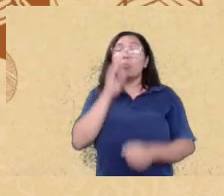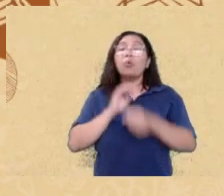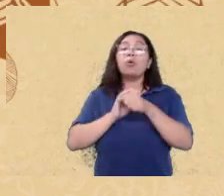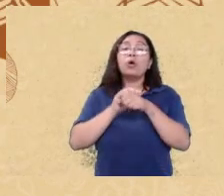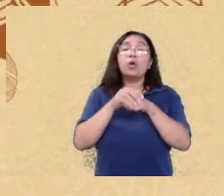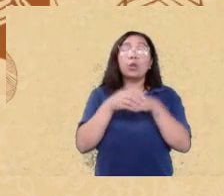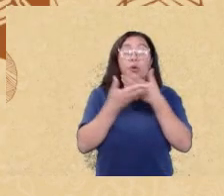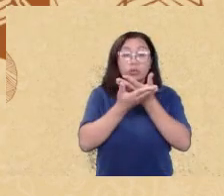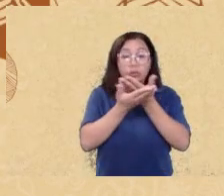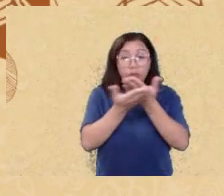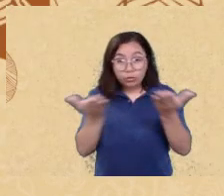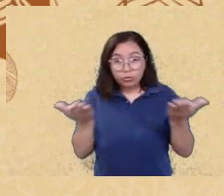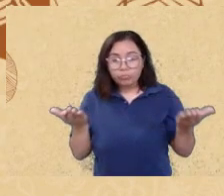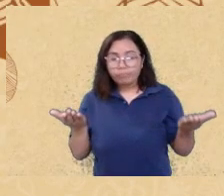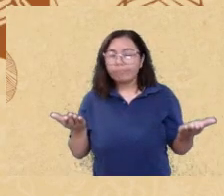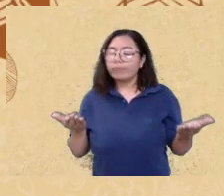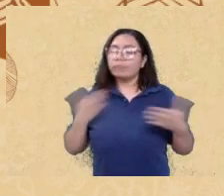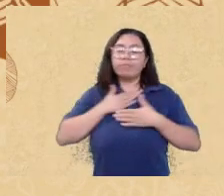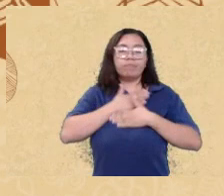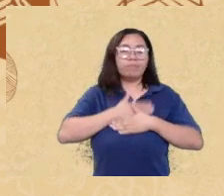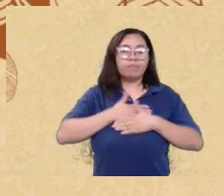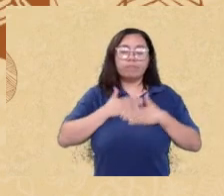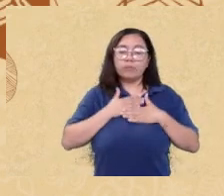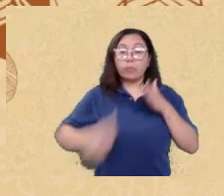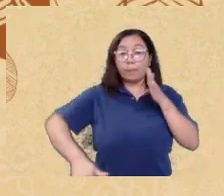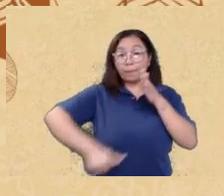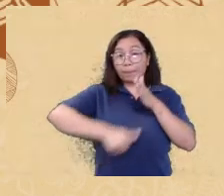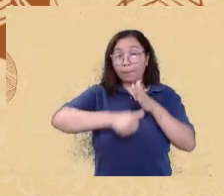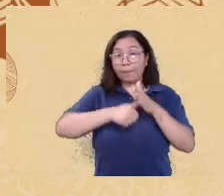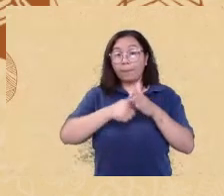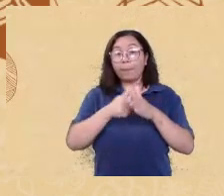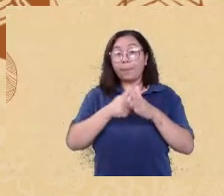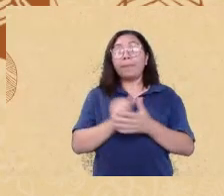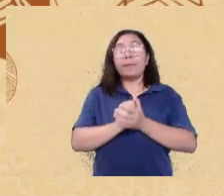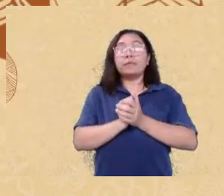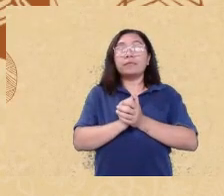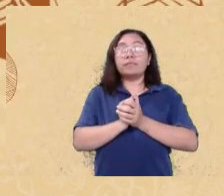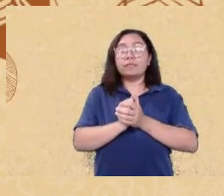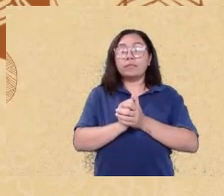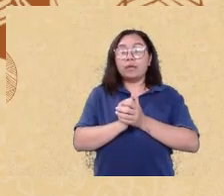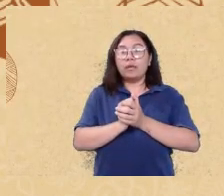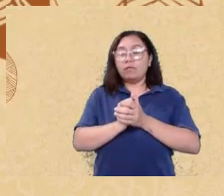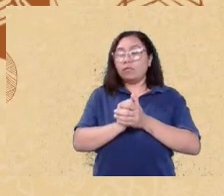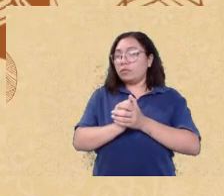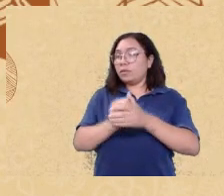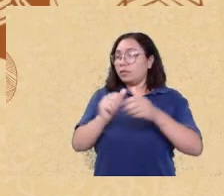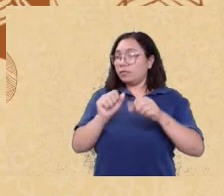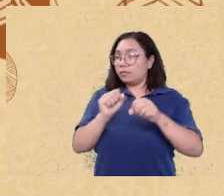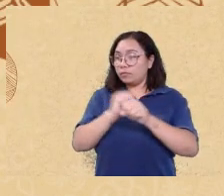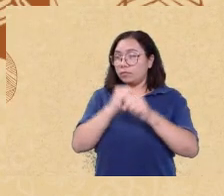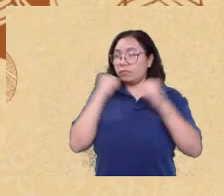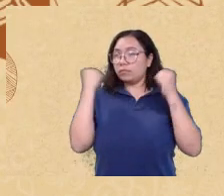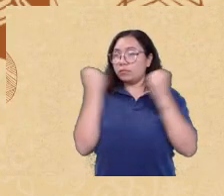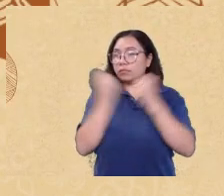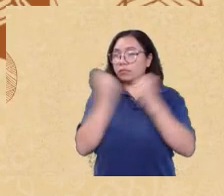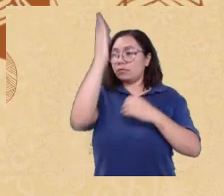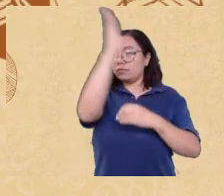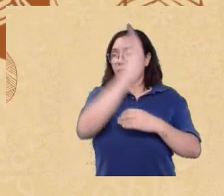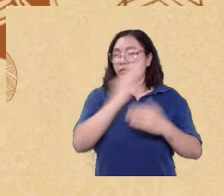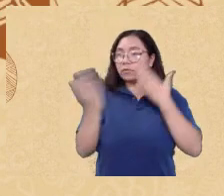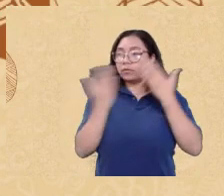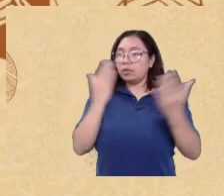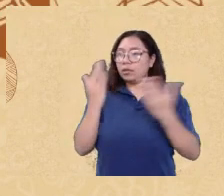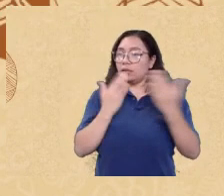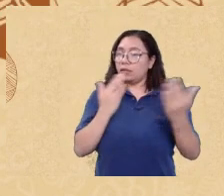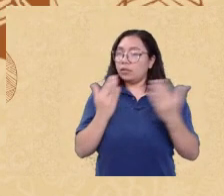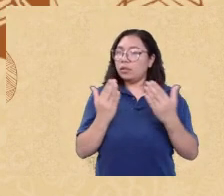grande honra participar do primeiro seminário nacional de psicologia enfrentamento ao racismo eu escolhi como tema eugenia